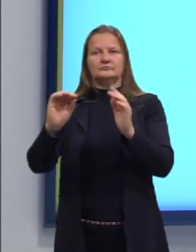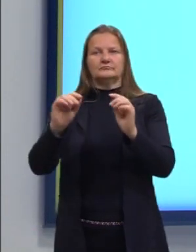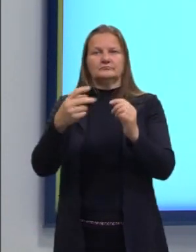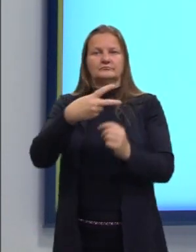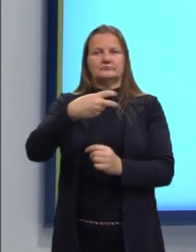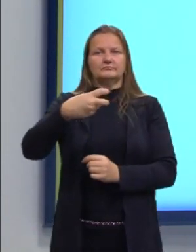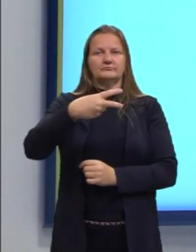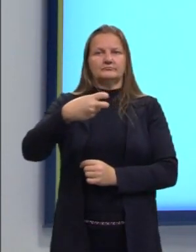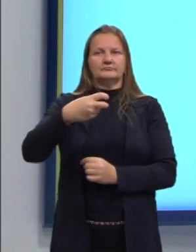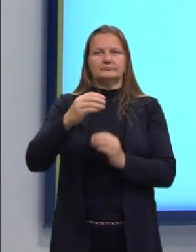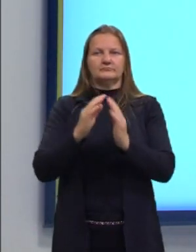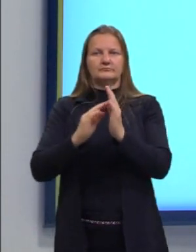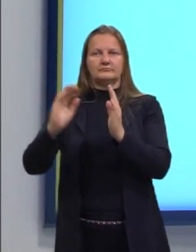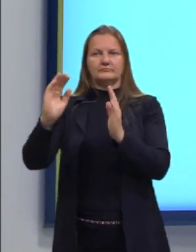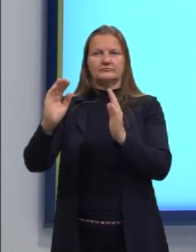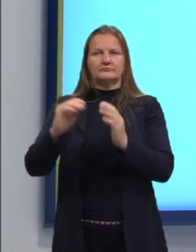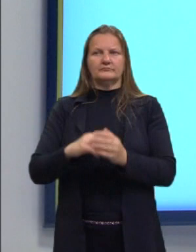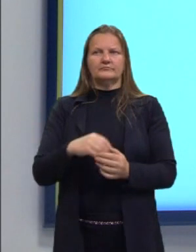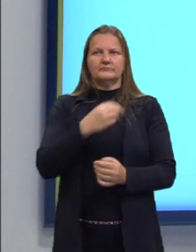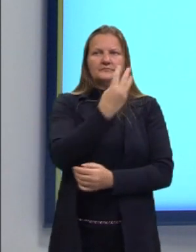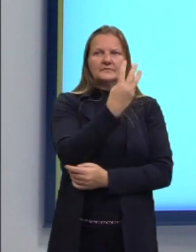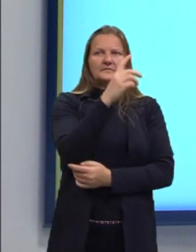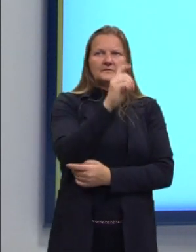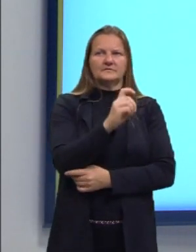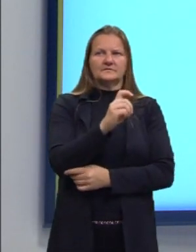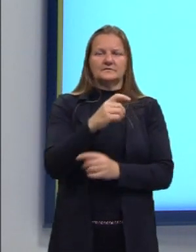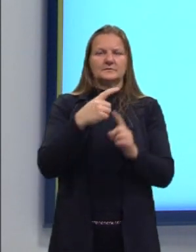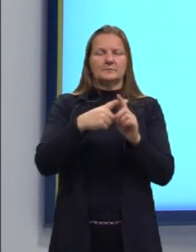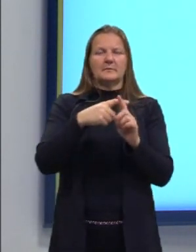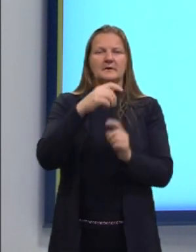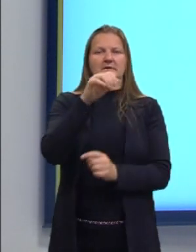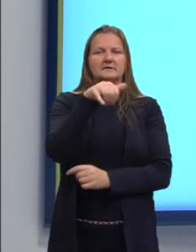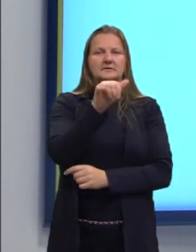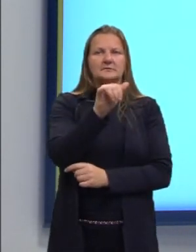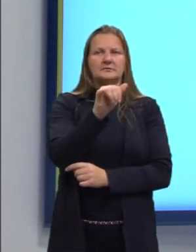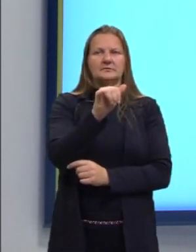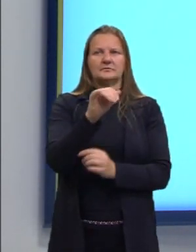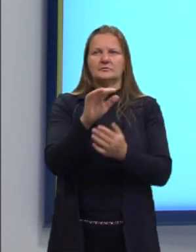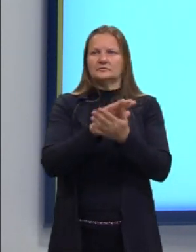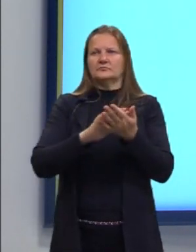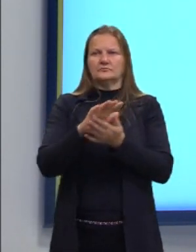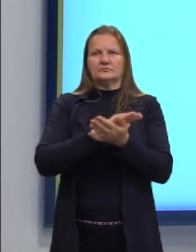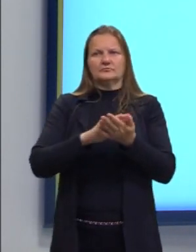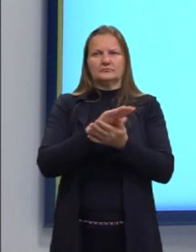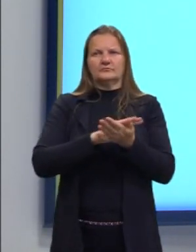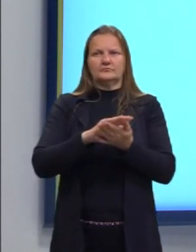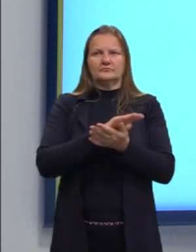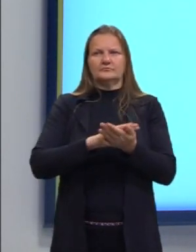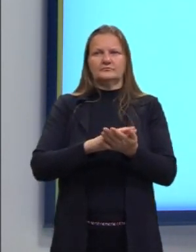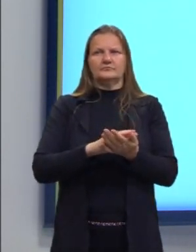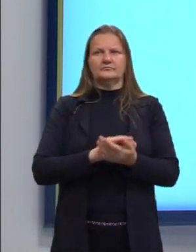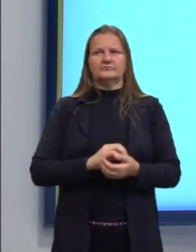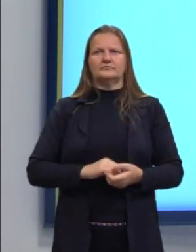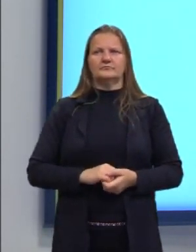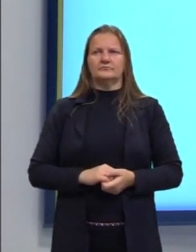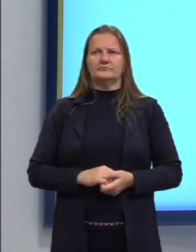igualdade. Então, o 3X mais Y, eu não mexi, deixei eles aqui.